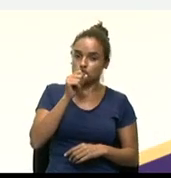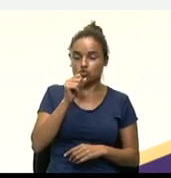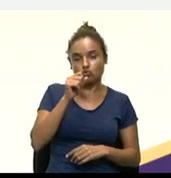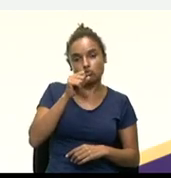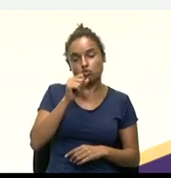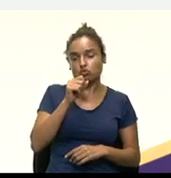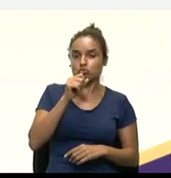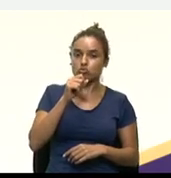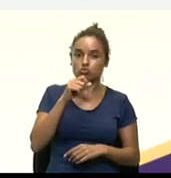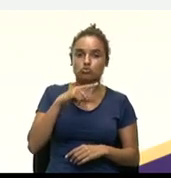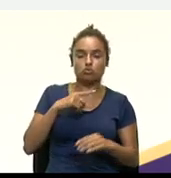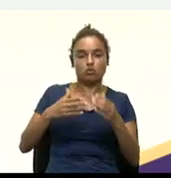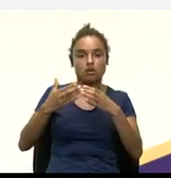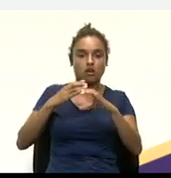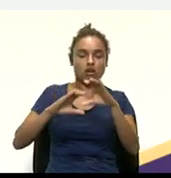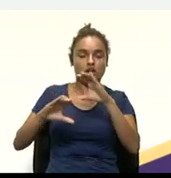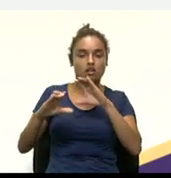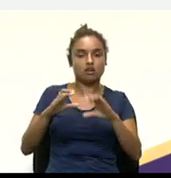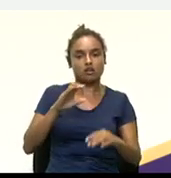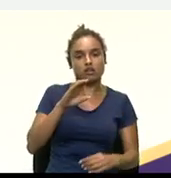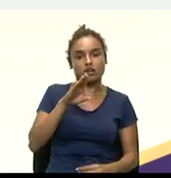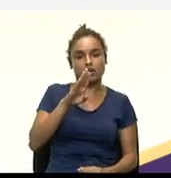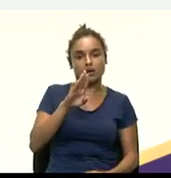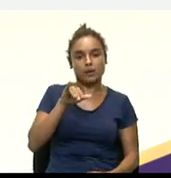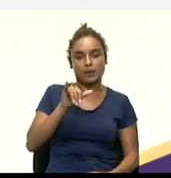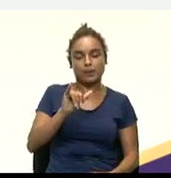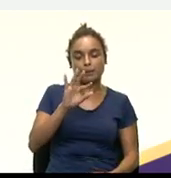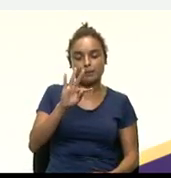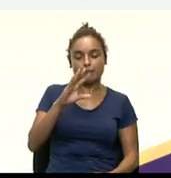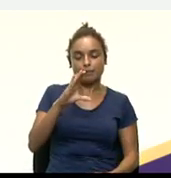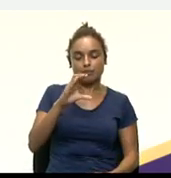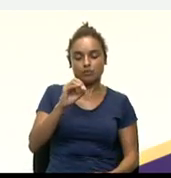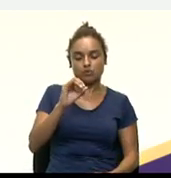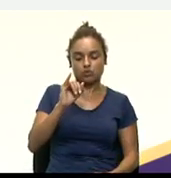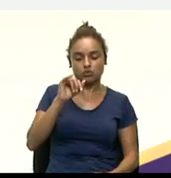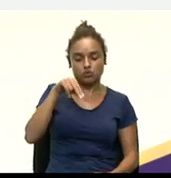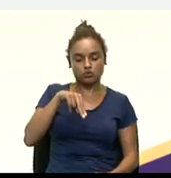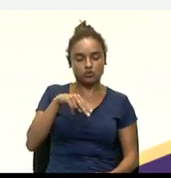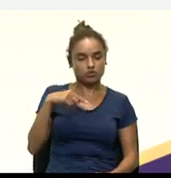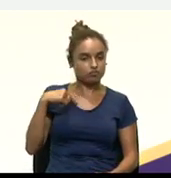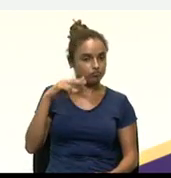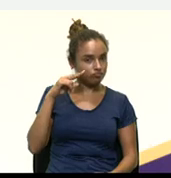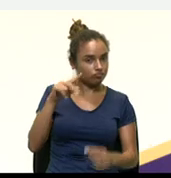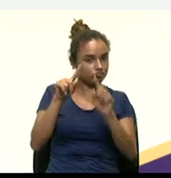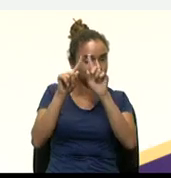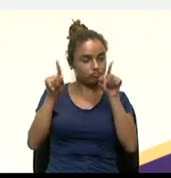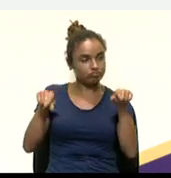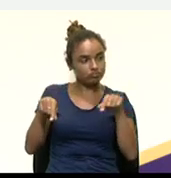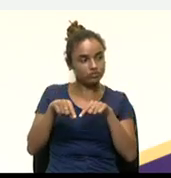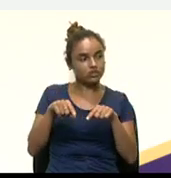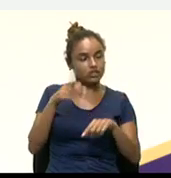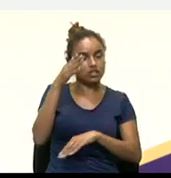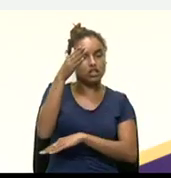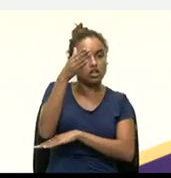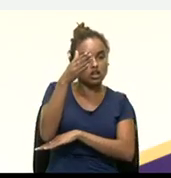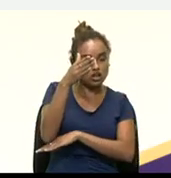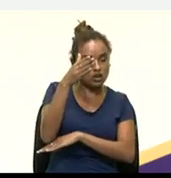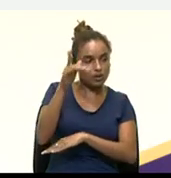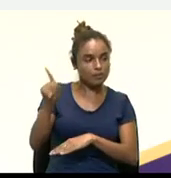Vinícius também, né? Já comercializando através das Bitcoins. Hotéis,